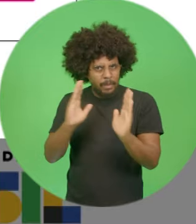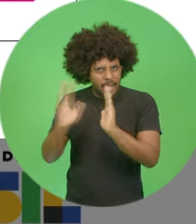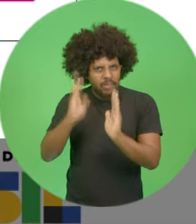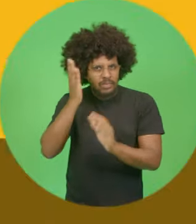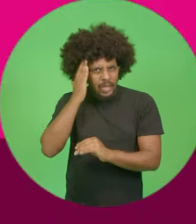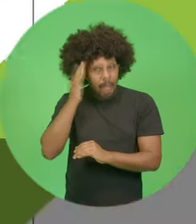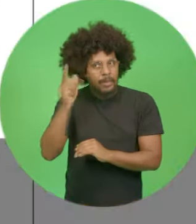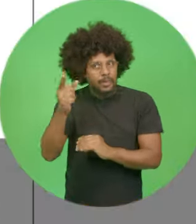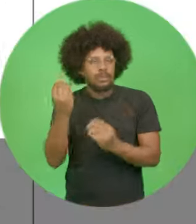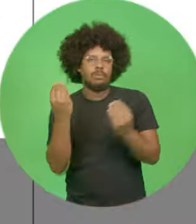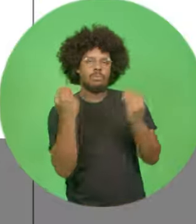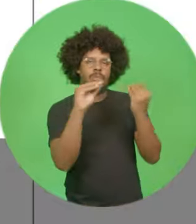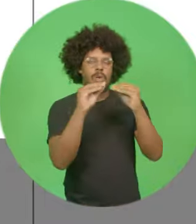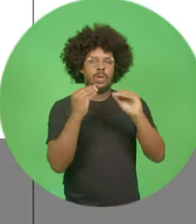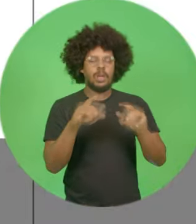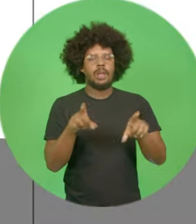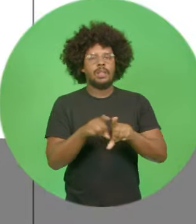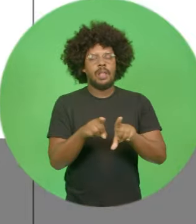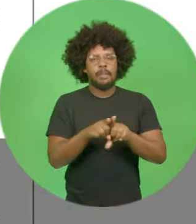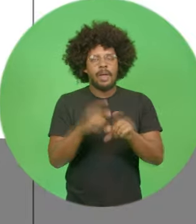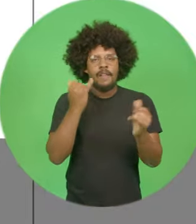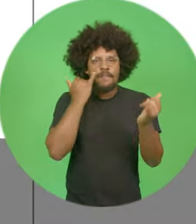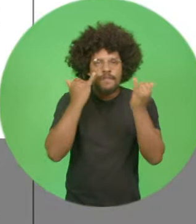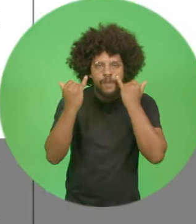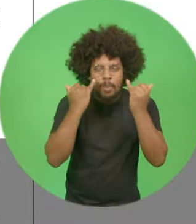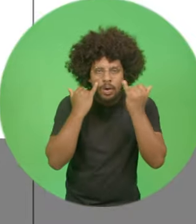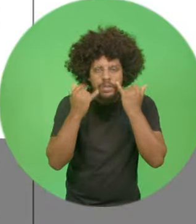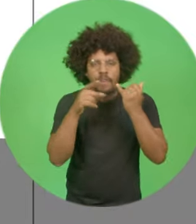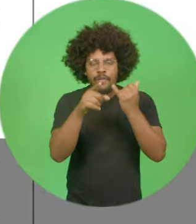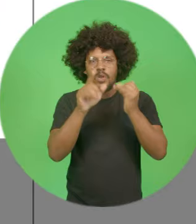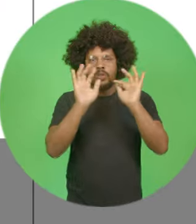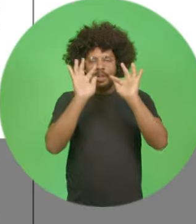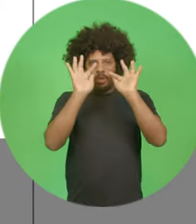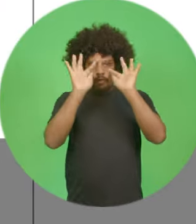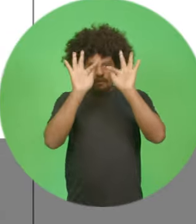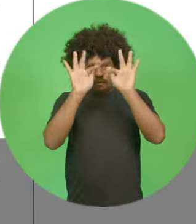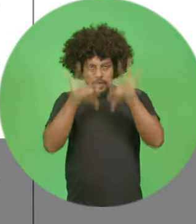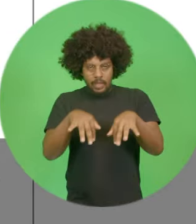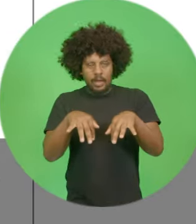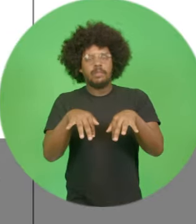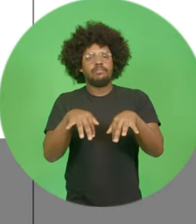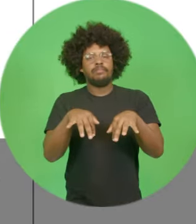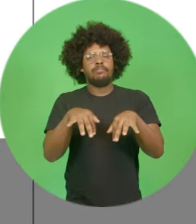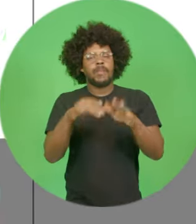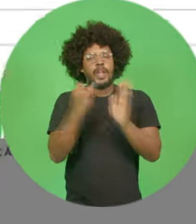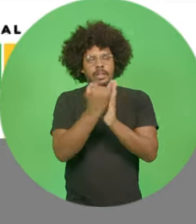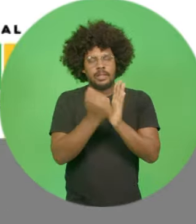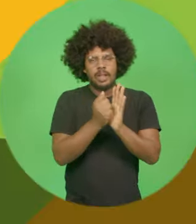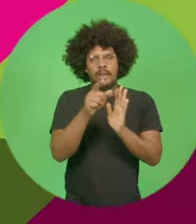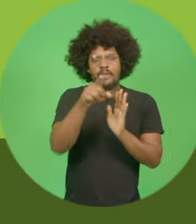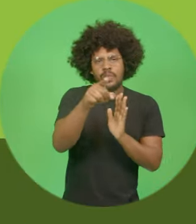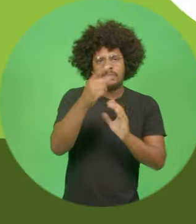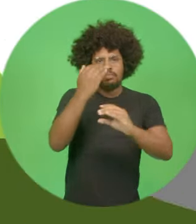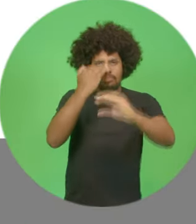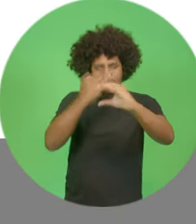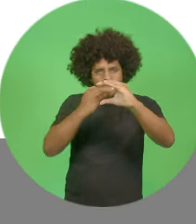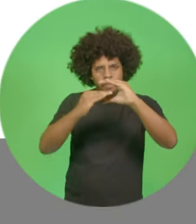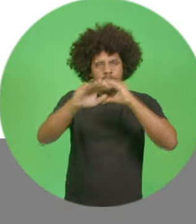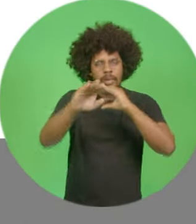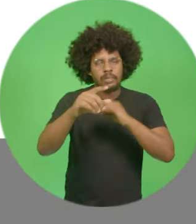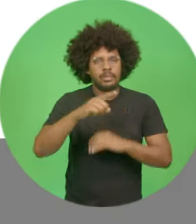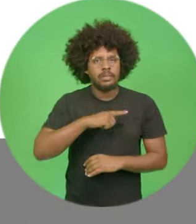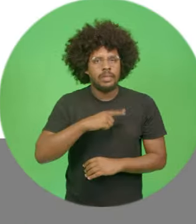espaços. Ao confirmar os dados, assinale as declarações e finalize a inscrição. Você